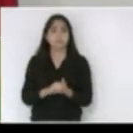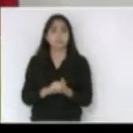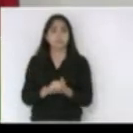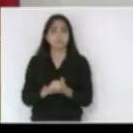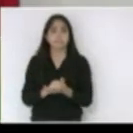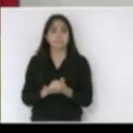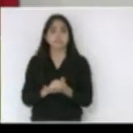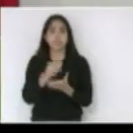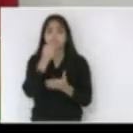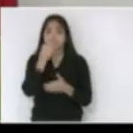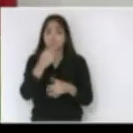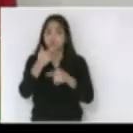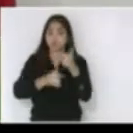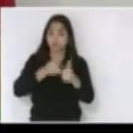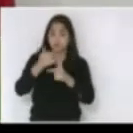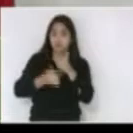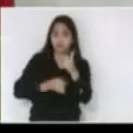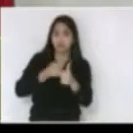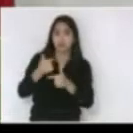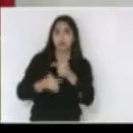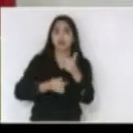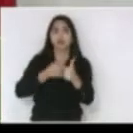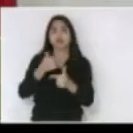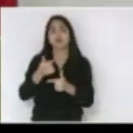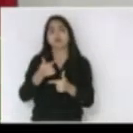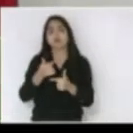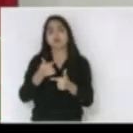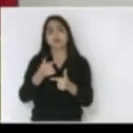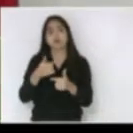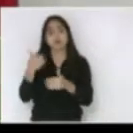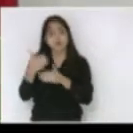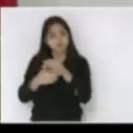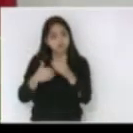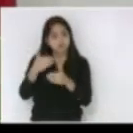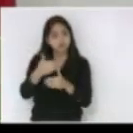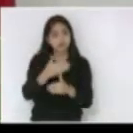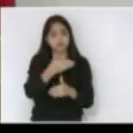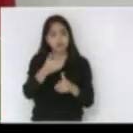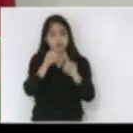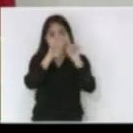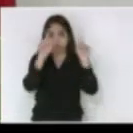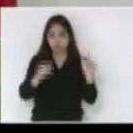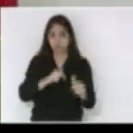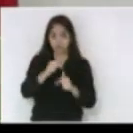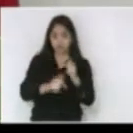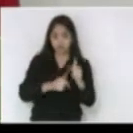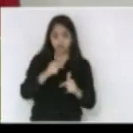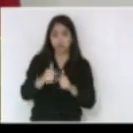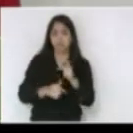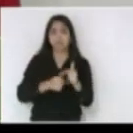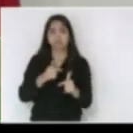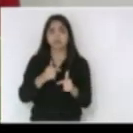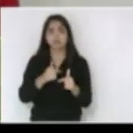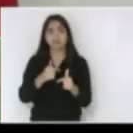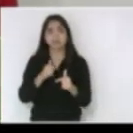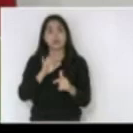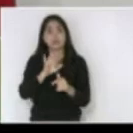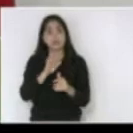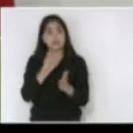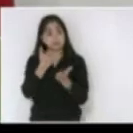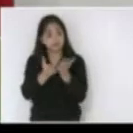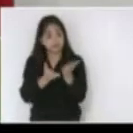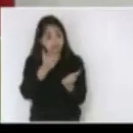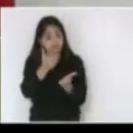um bom trabalho como vem sendo sendo feito pelos trabalhadores da celeste no seu plano de expansão mas que atenda